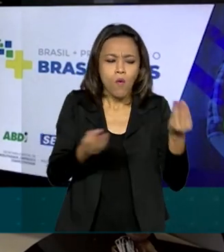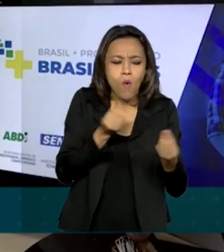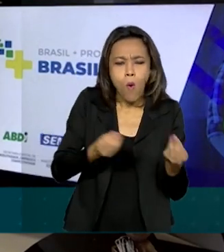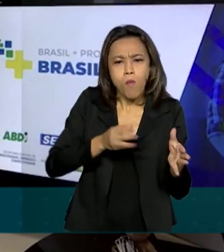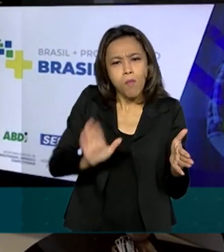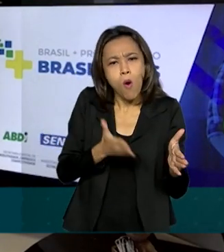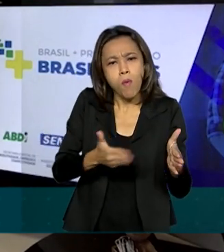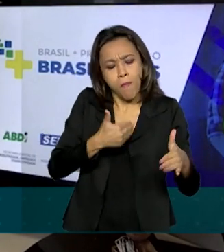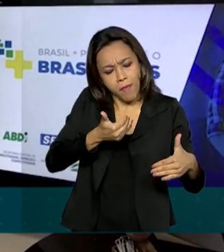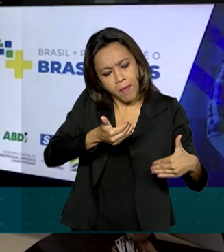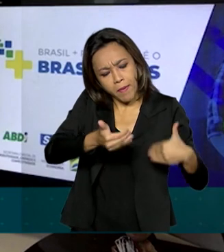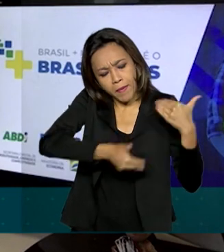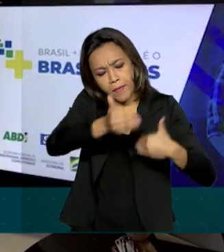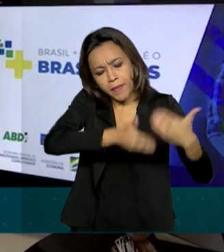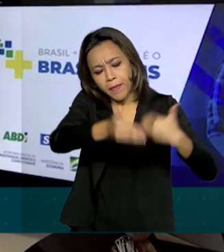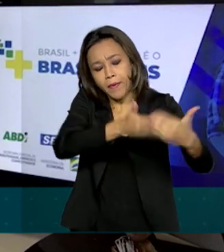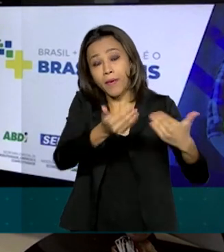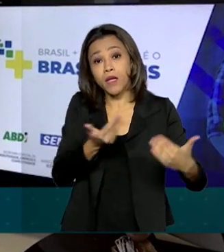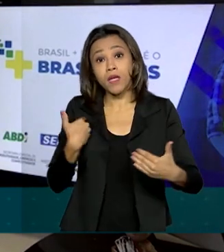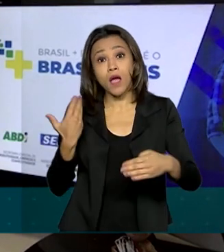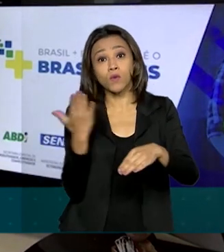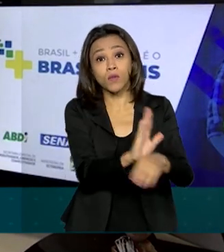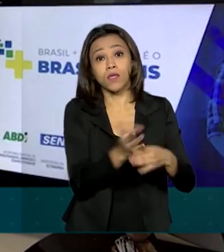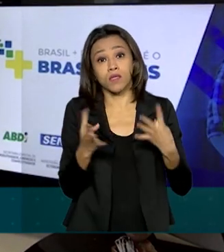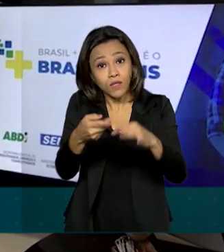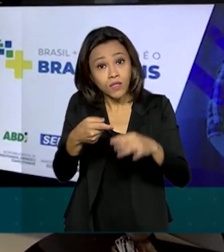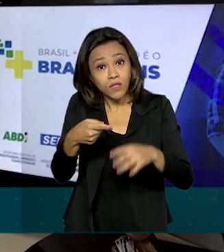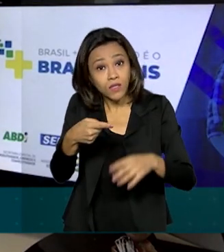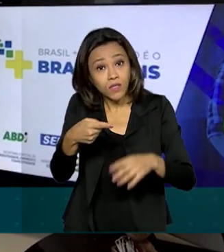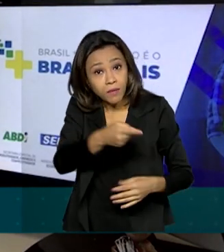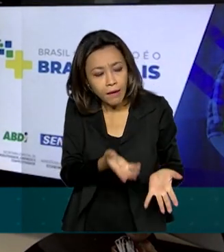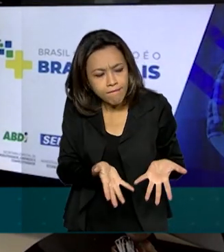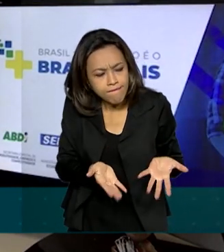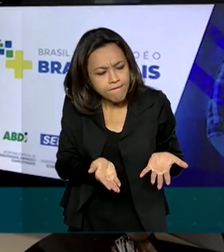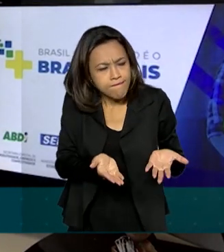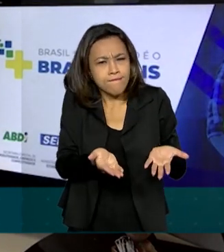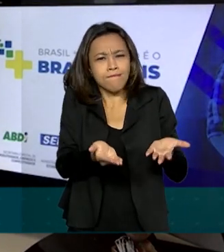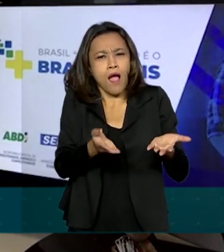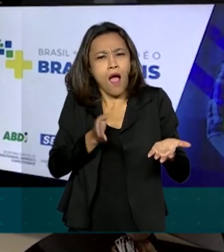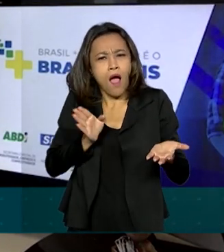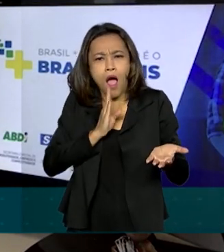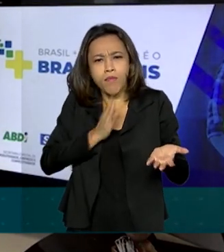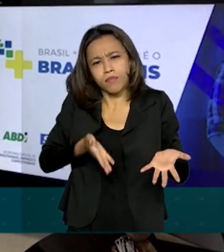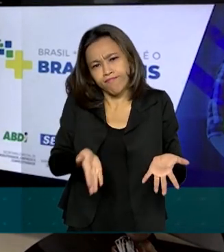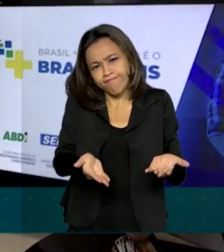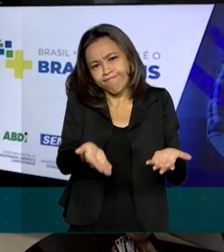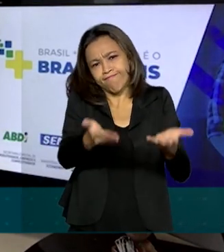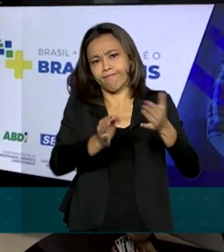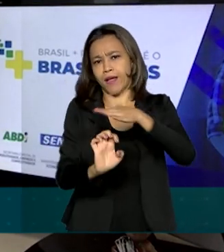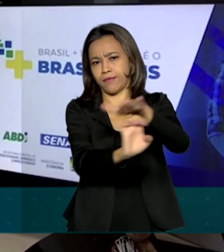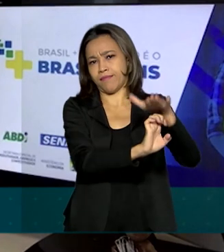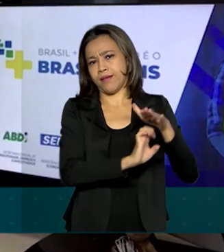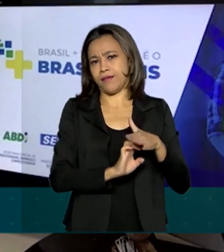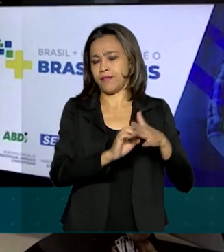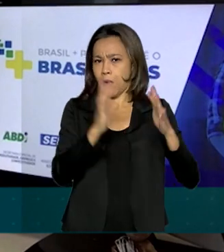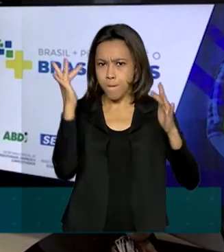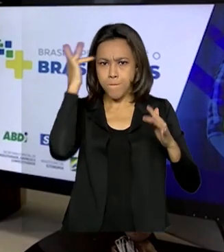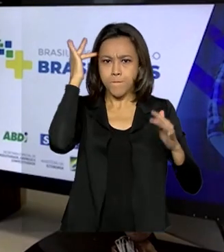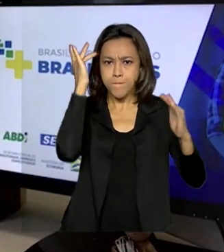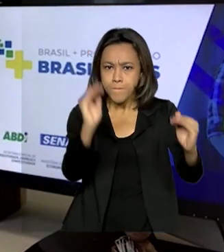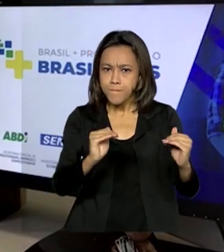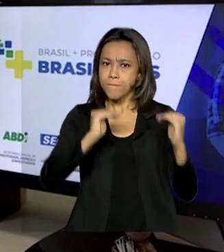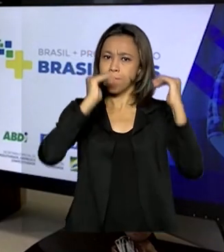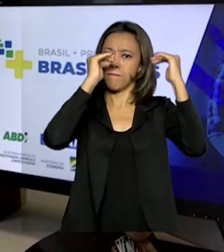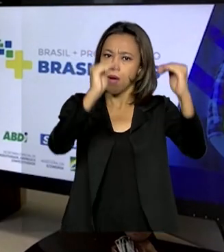e as tecnologias digitais que podem ajudar no seu negócio para ele consiga rapidamente elevar o nível da sua empresa,